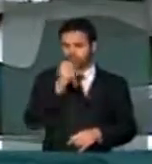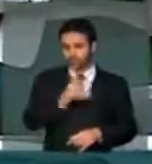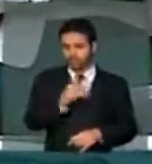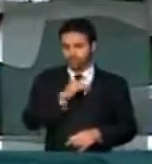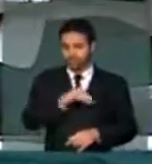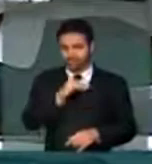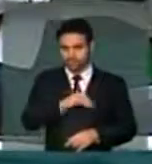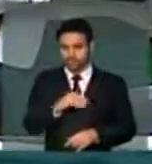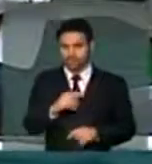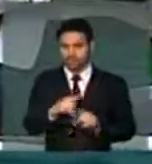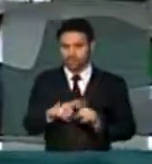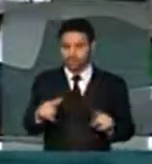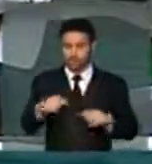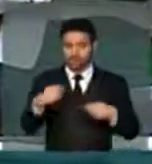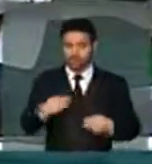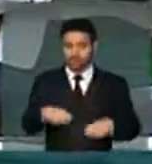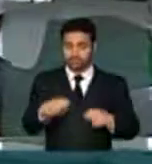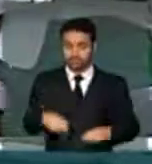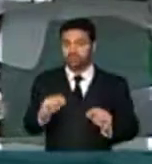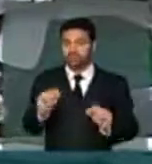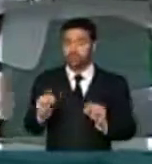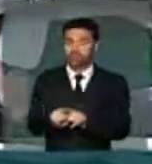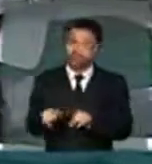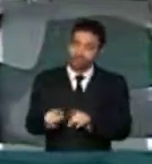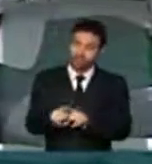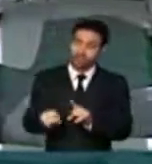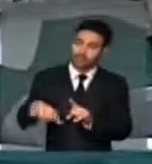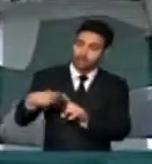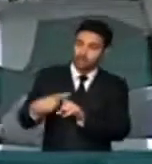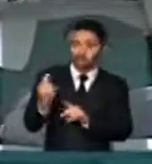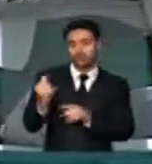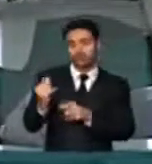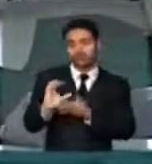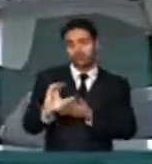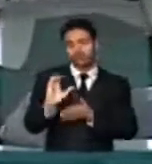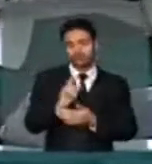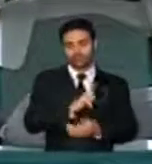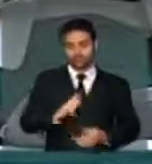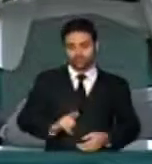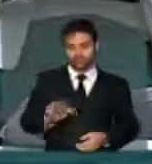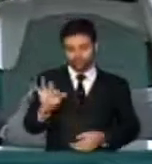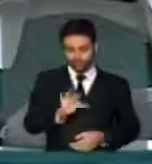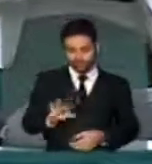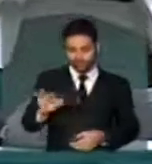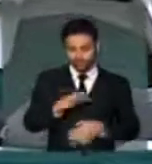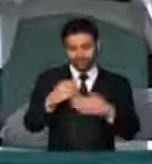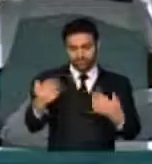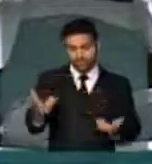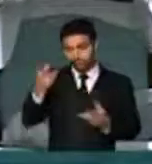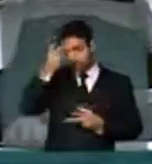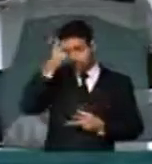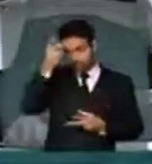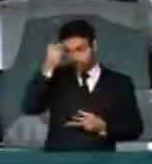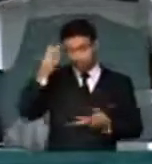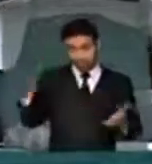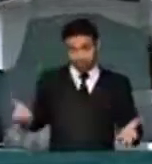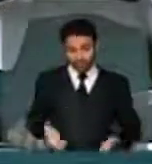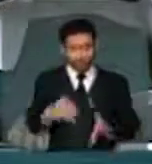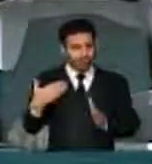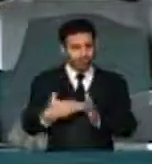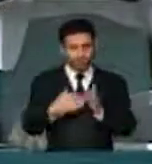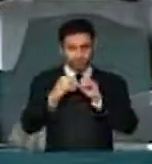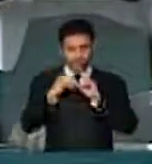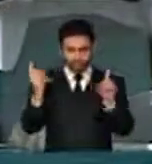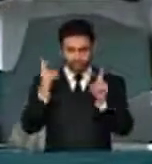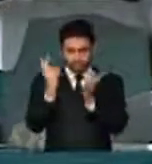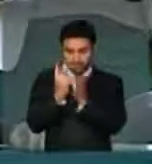mas tem que existir uma contrapartida, um aporte financeiro por parte do governo federal. Então os prefeitos hoje reclamam que,